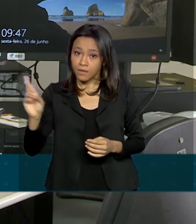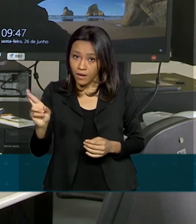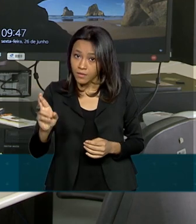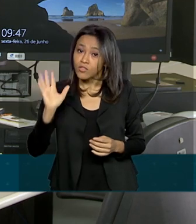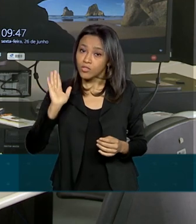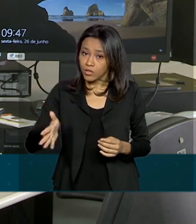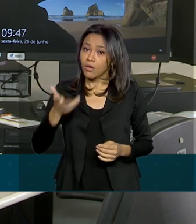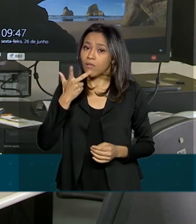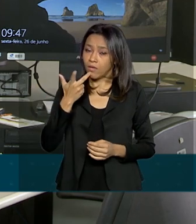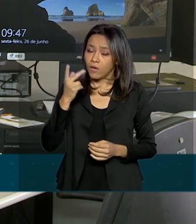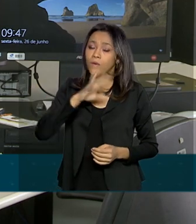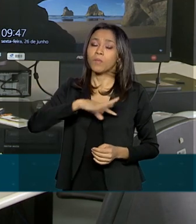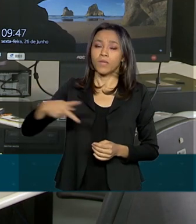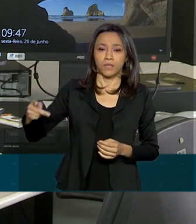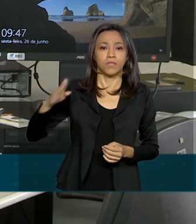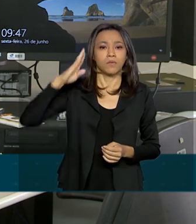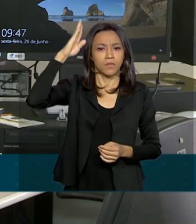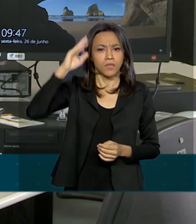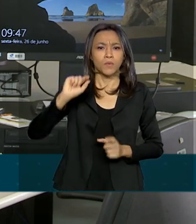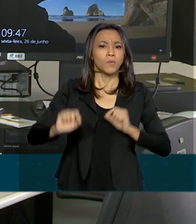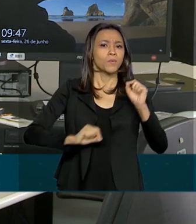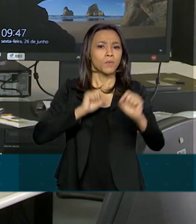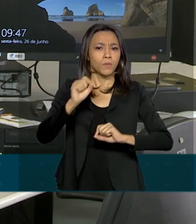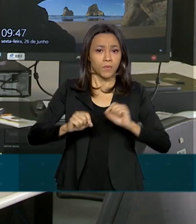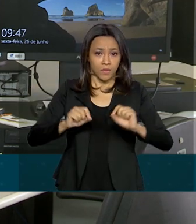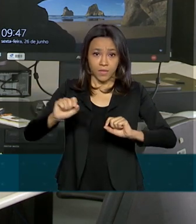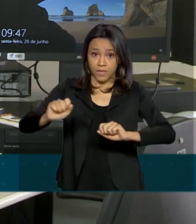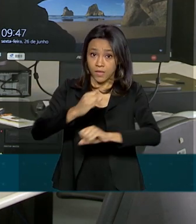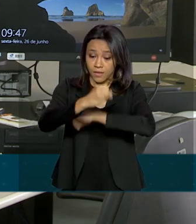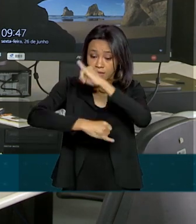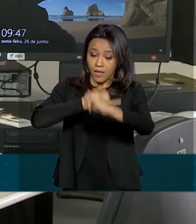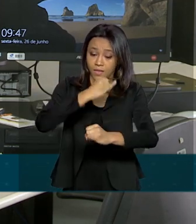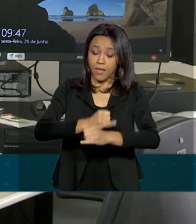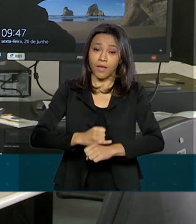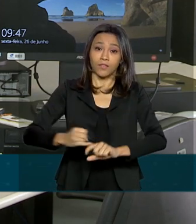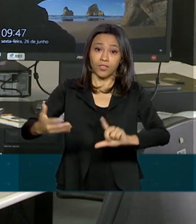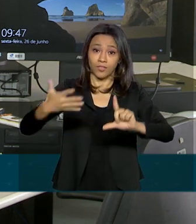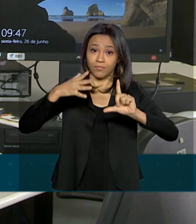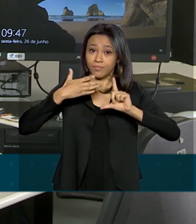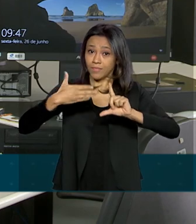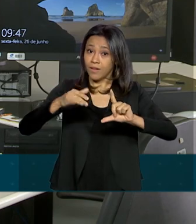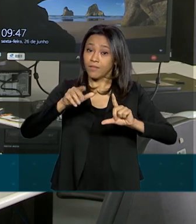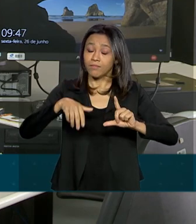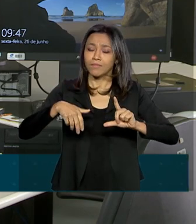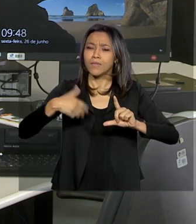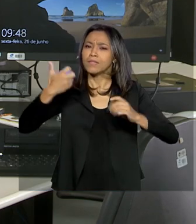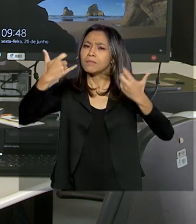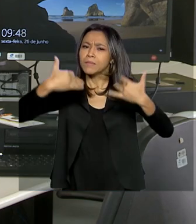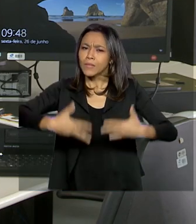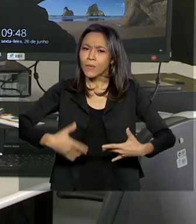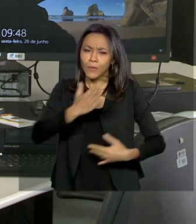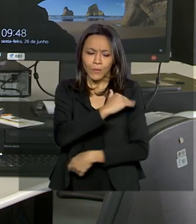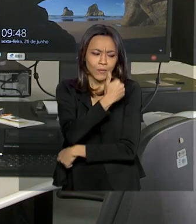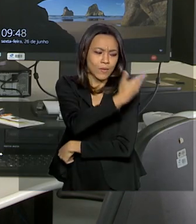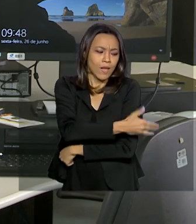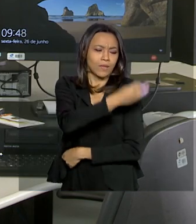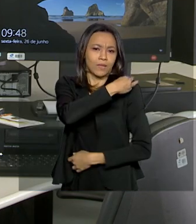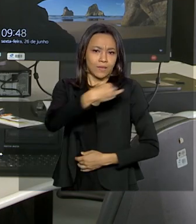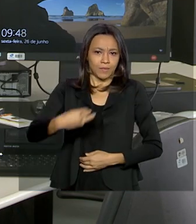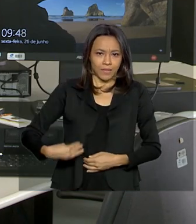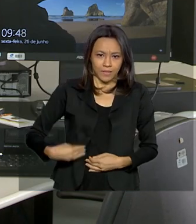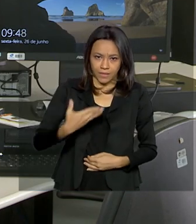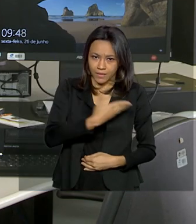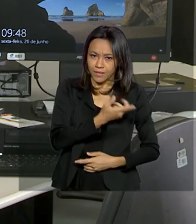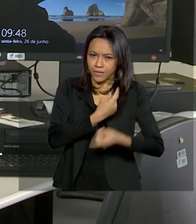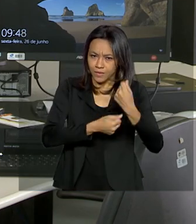presidente Jair Bolsonaro durante uma transmissão ao vivo na internet, na noite desta quinta-feira, ao lado do ministro da Economia, Paulo Guedes.